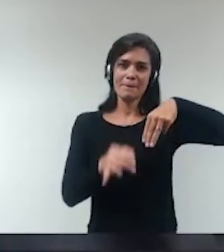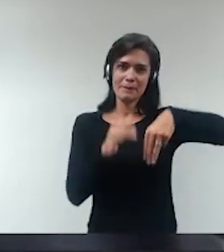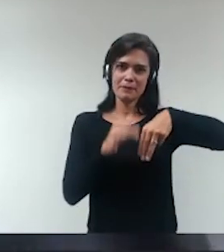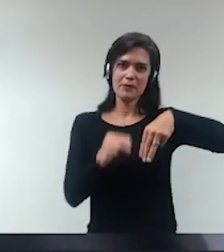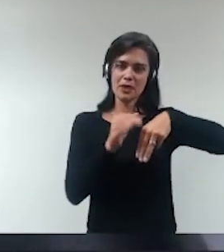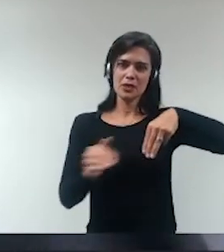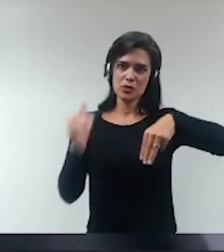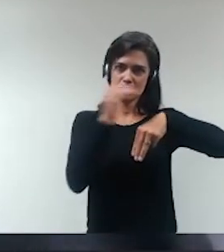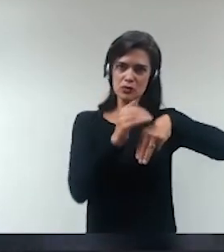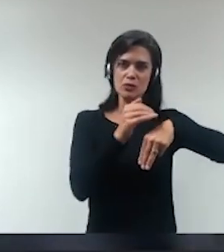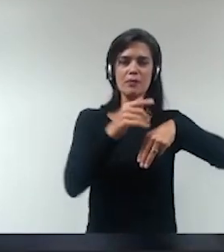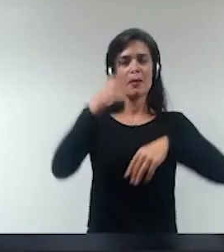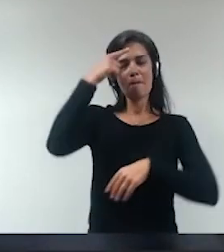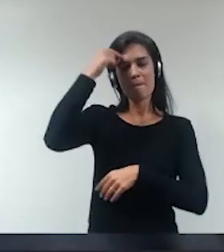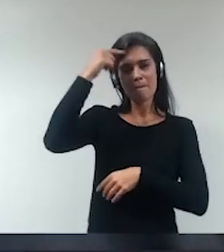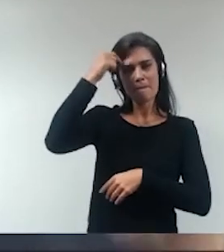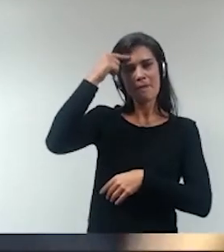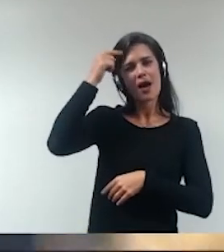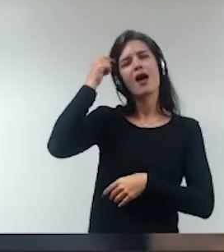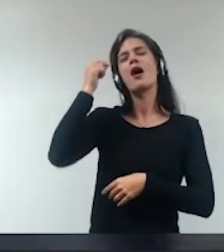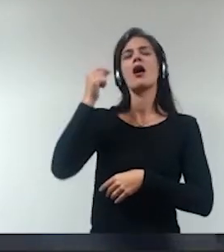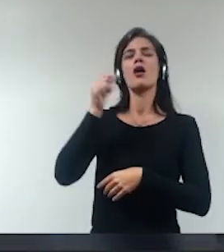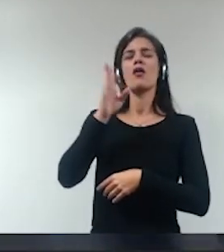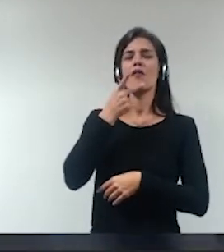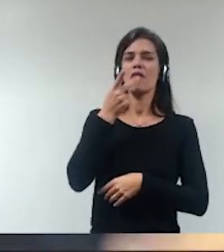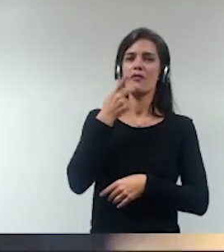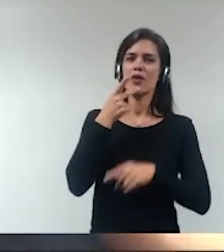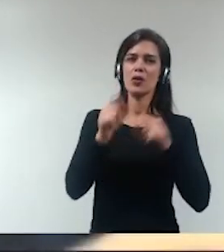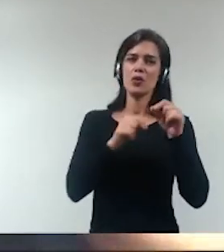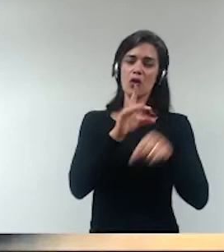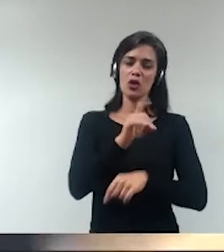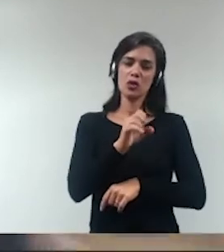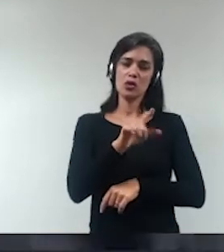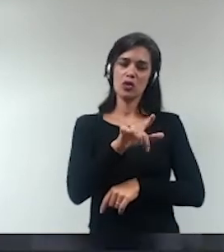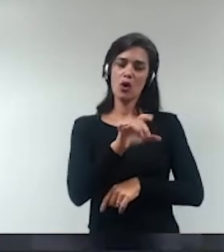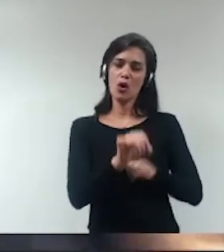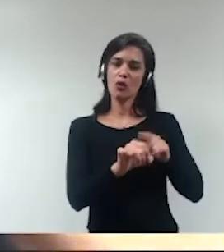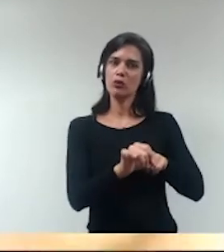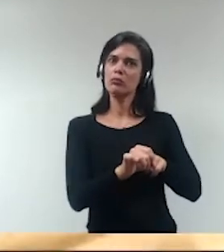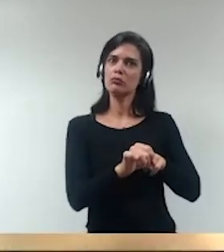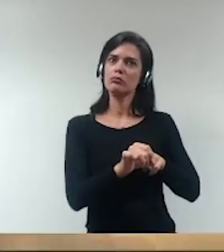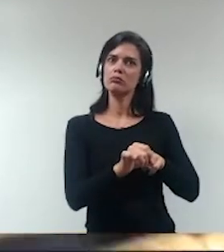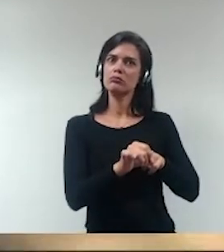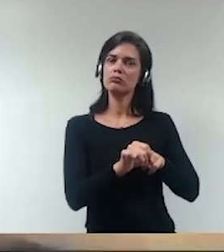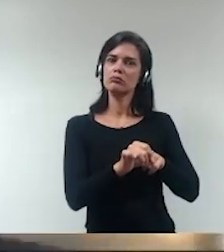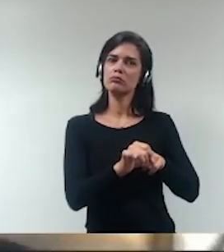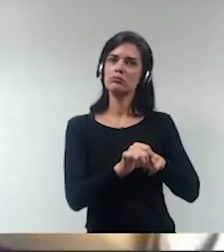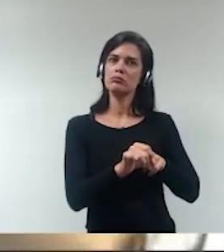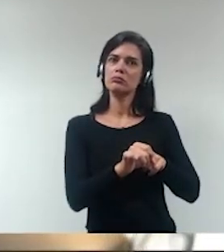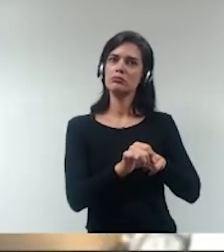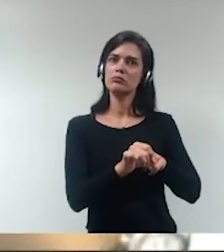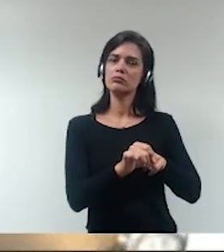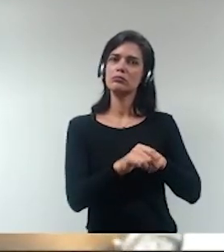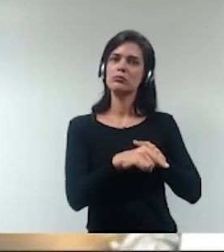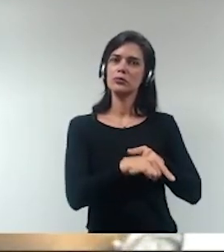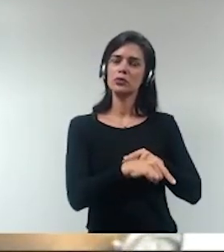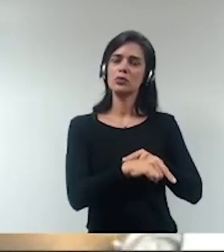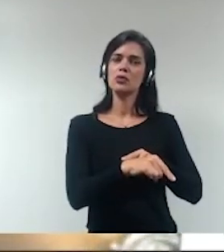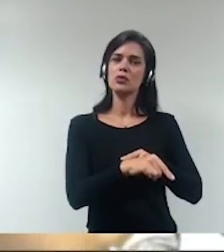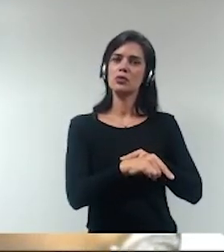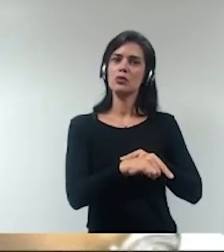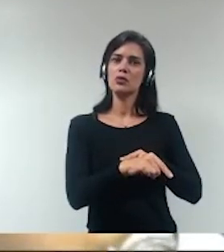determinar que havendo o dolo estando caracterizado o dolo essa essa